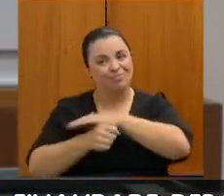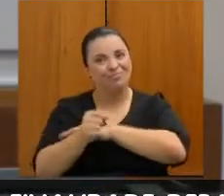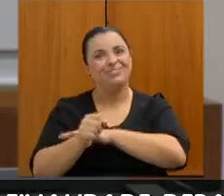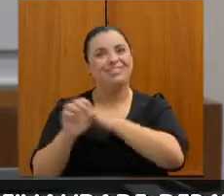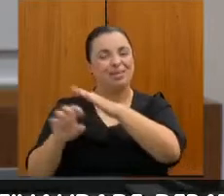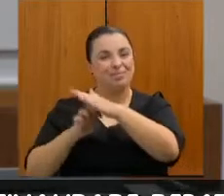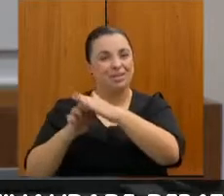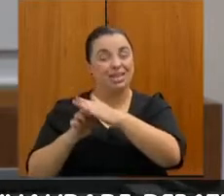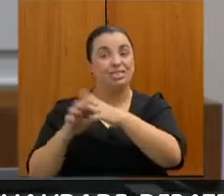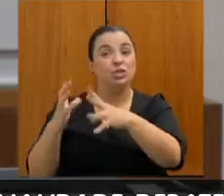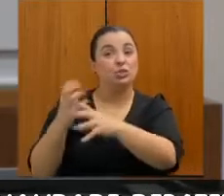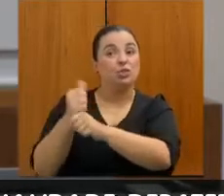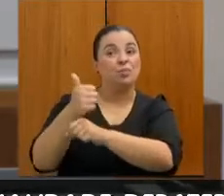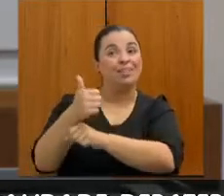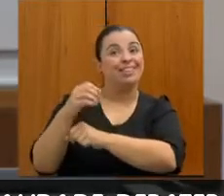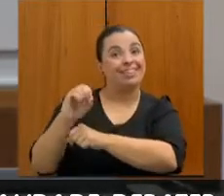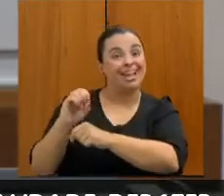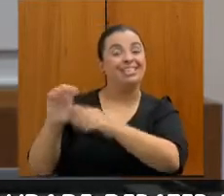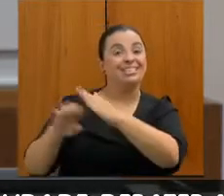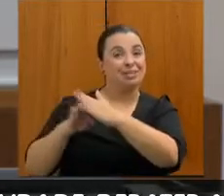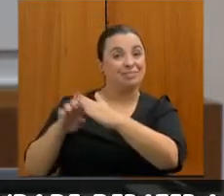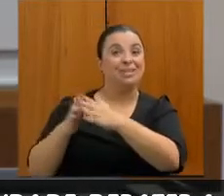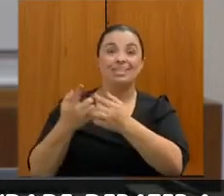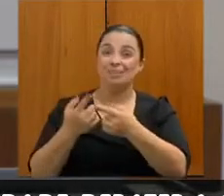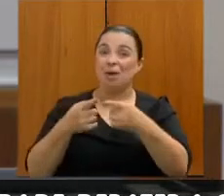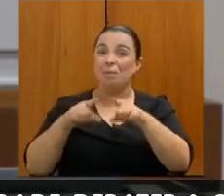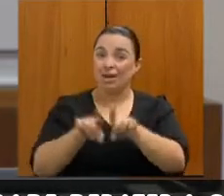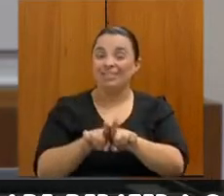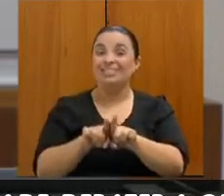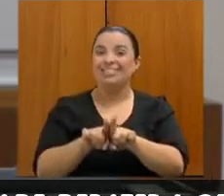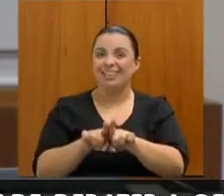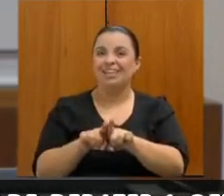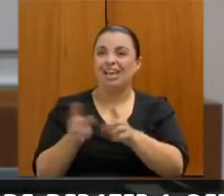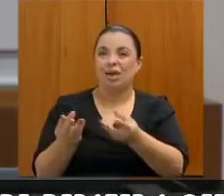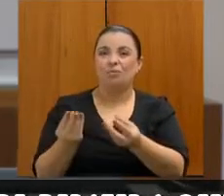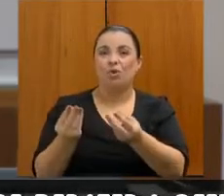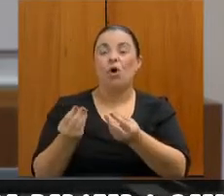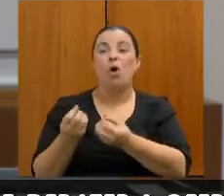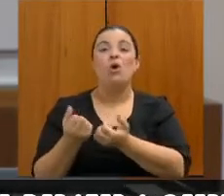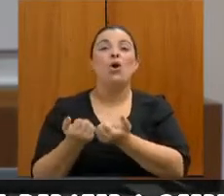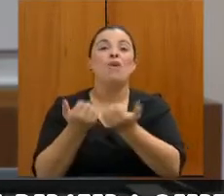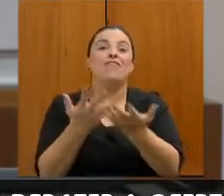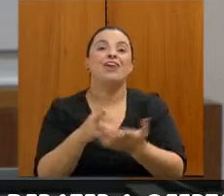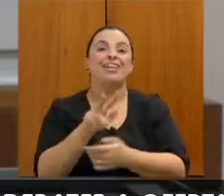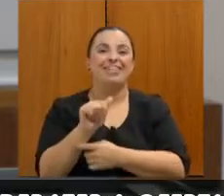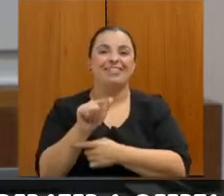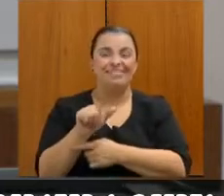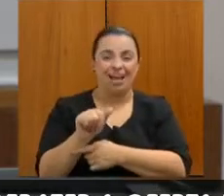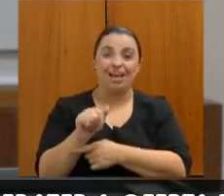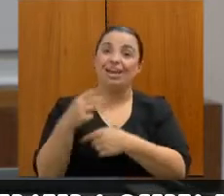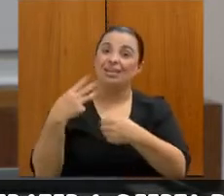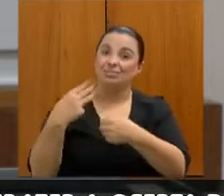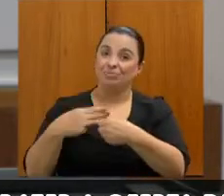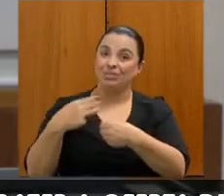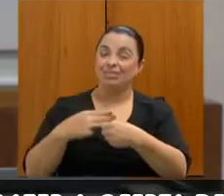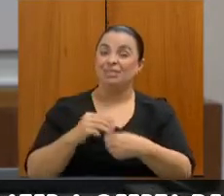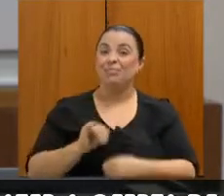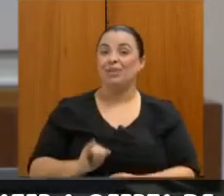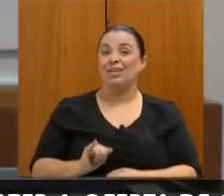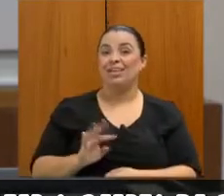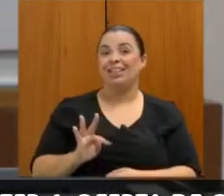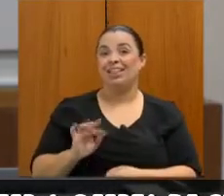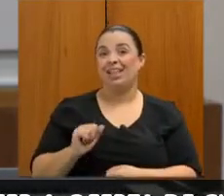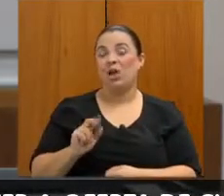empresas que são parceiras de vagas dentro do município de Itaúna. E o que a gente percebe